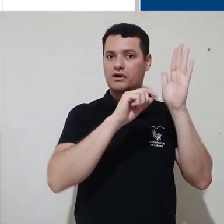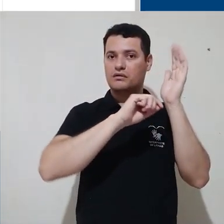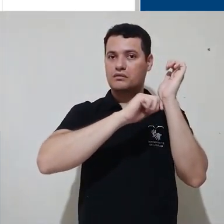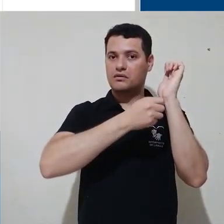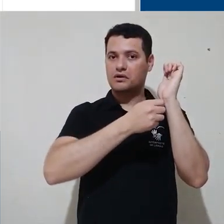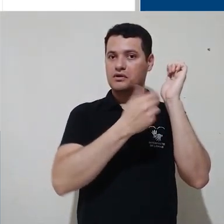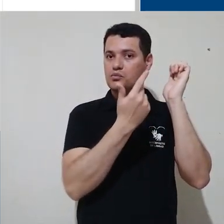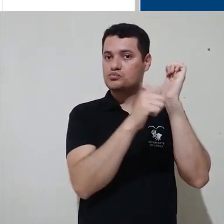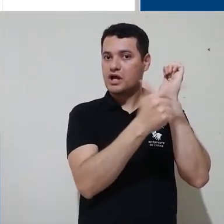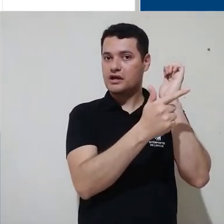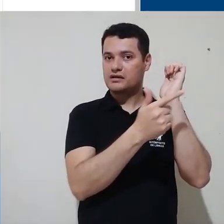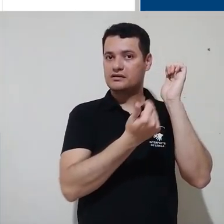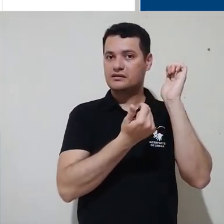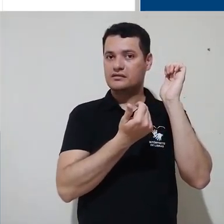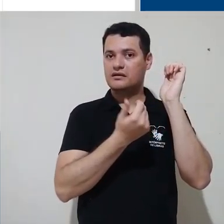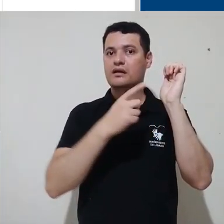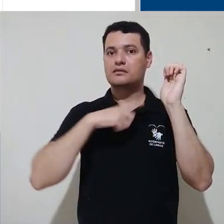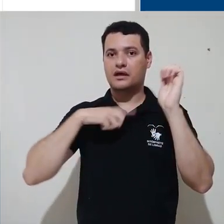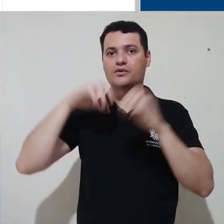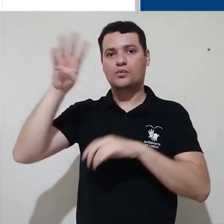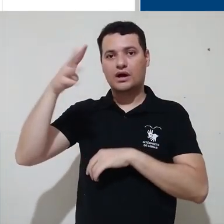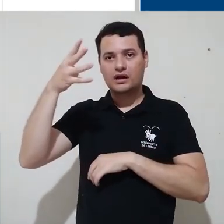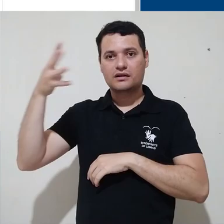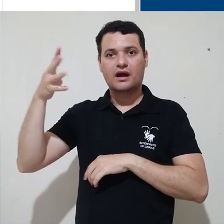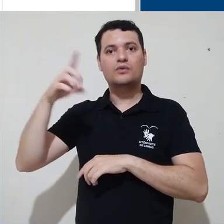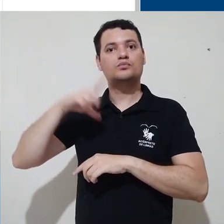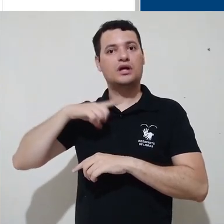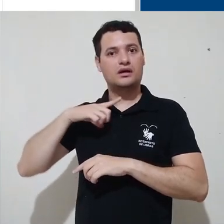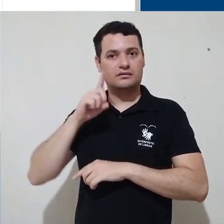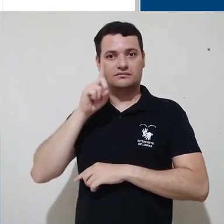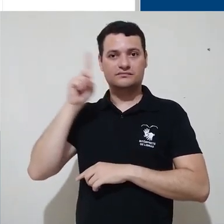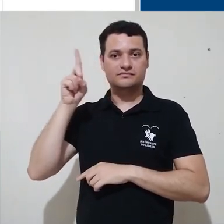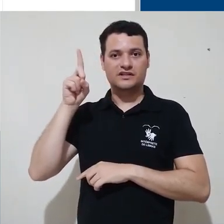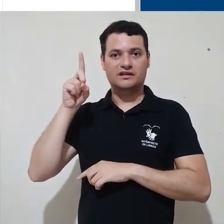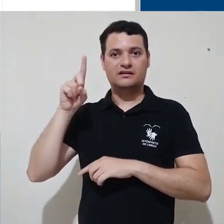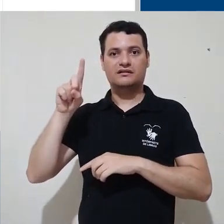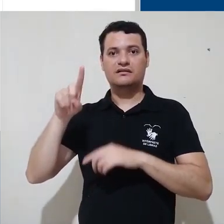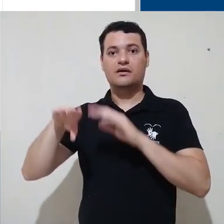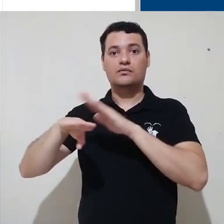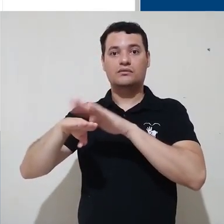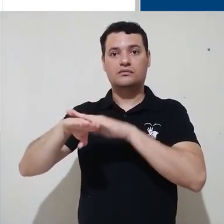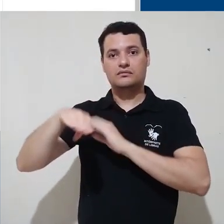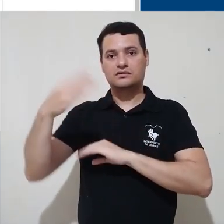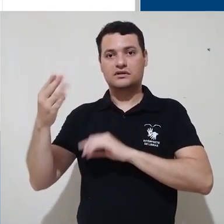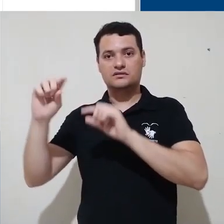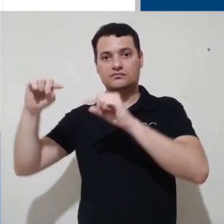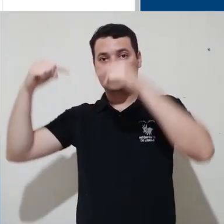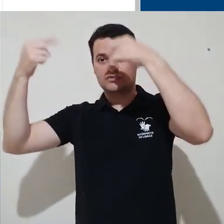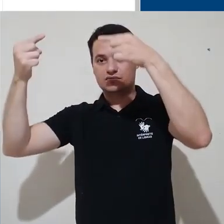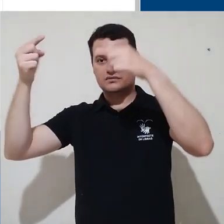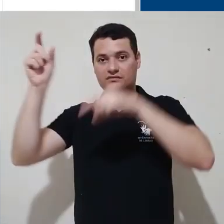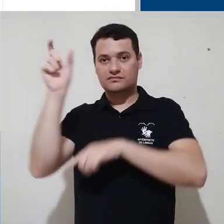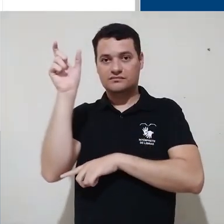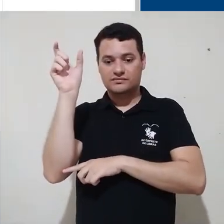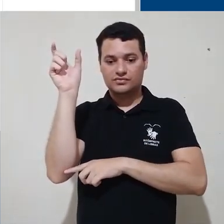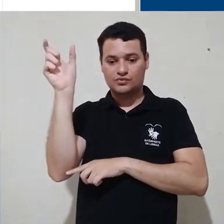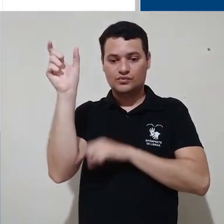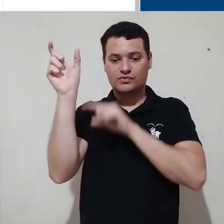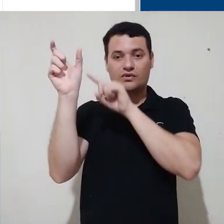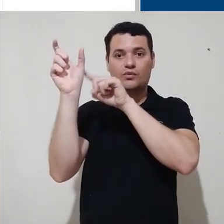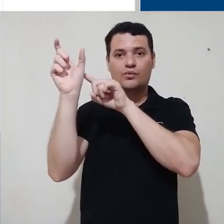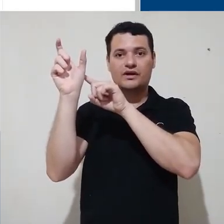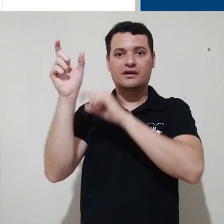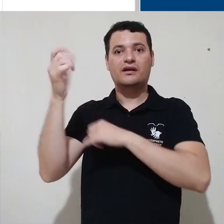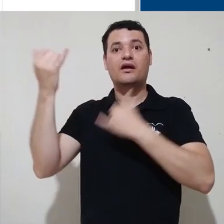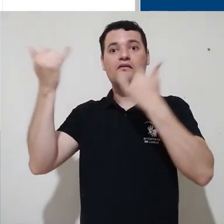Agora eu tenho um calendário próprio. E aqui, no canto superior à direita, repare